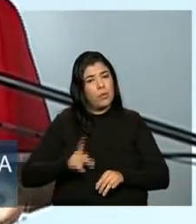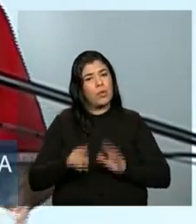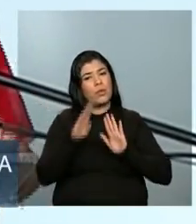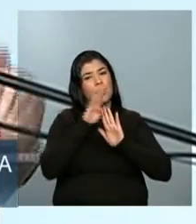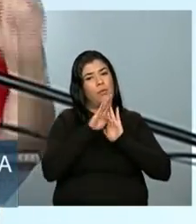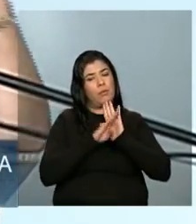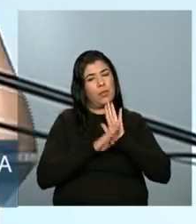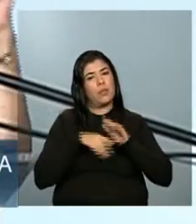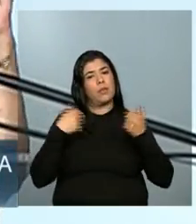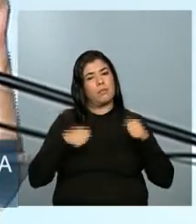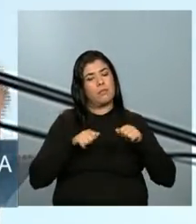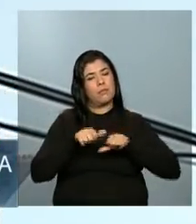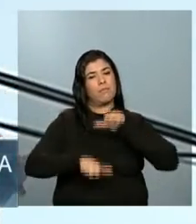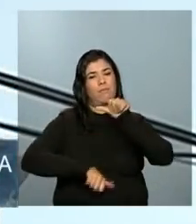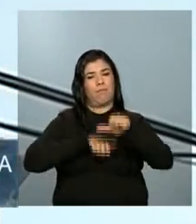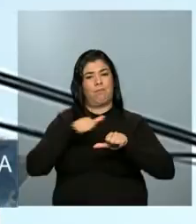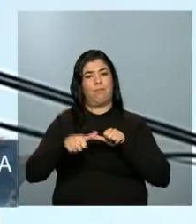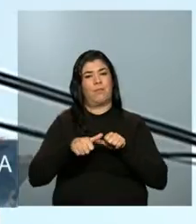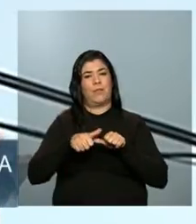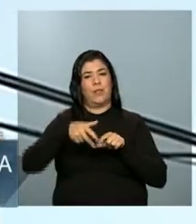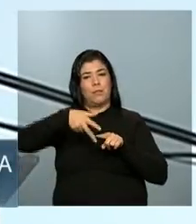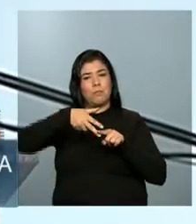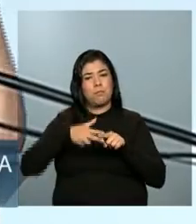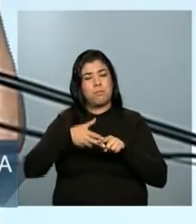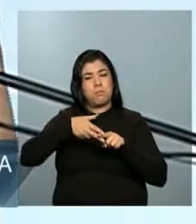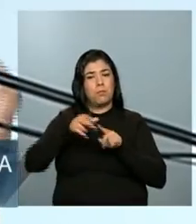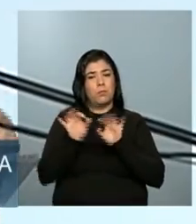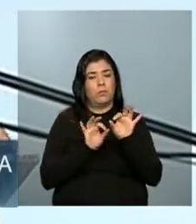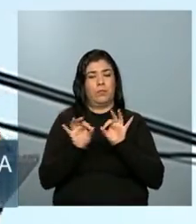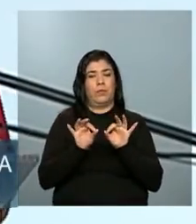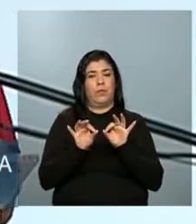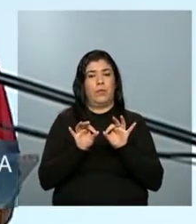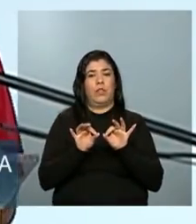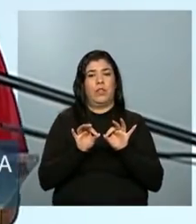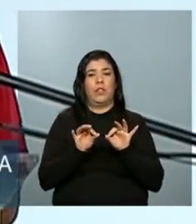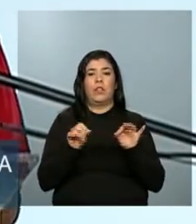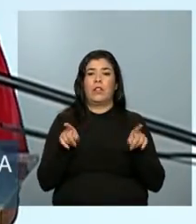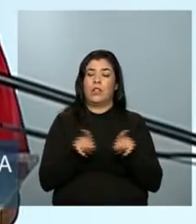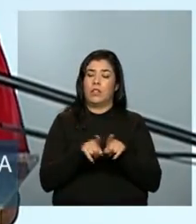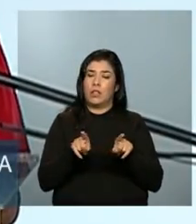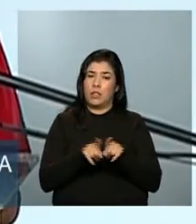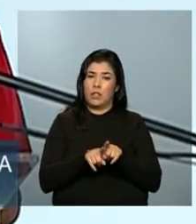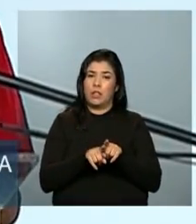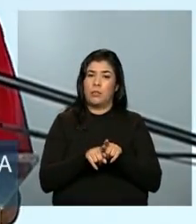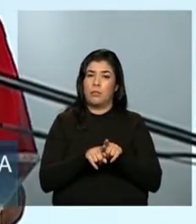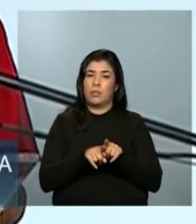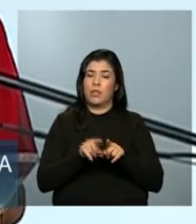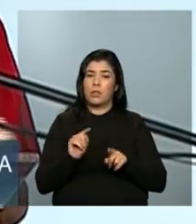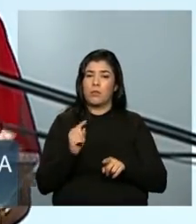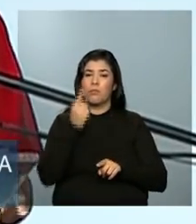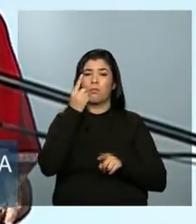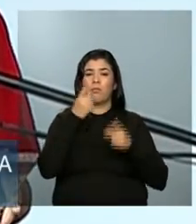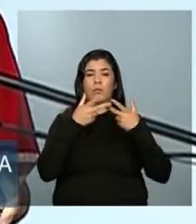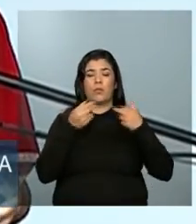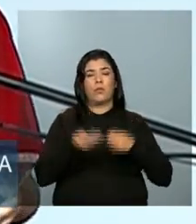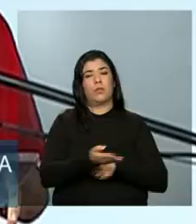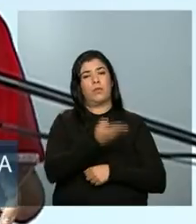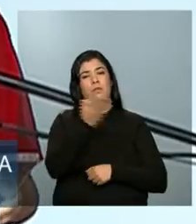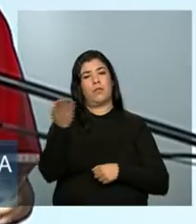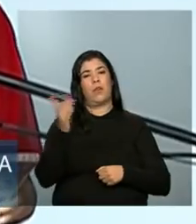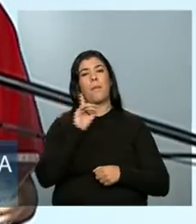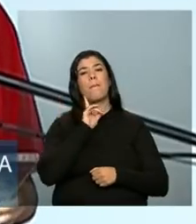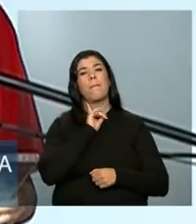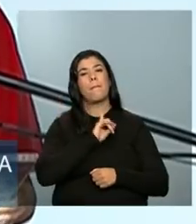fazemos. Além disso, eu queria finalizar dizendo uma coisa aqui para os mineiros